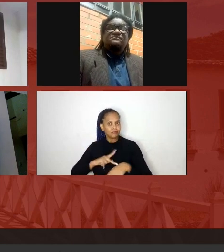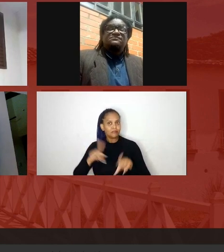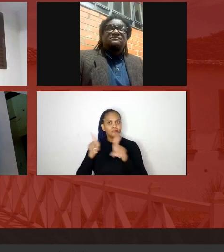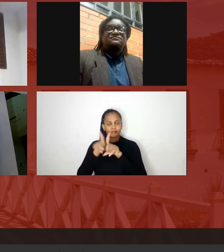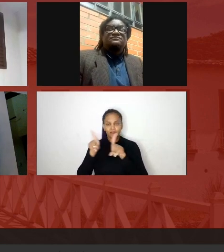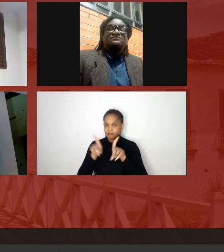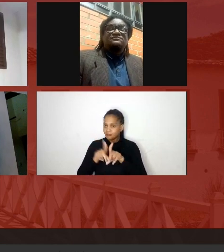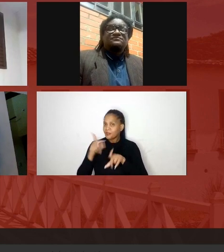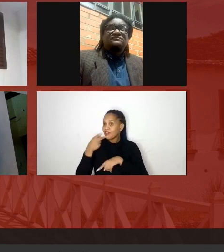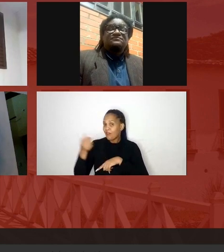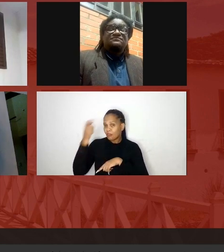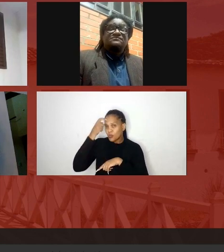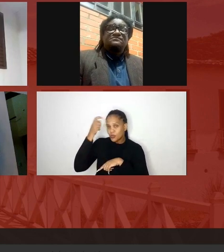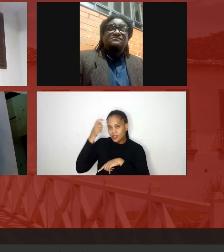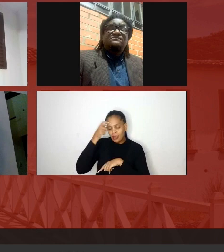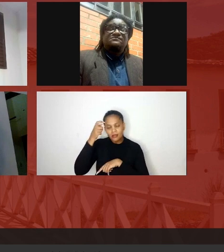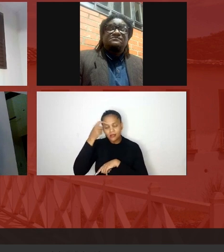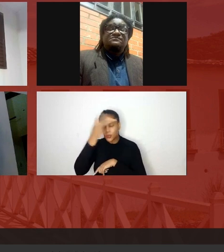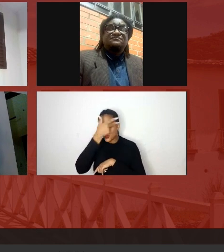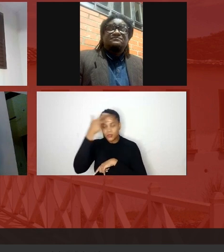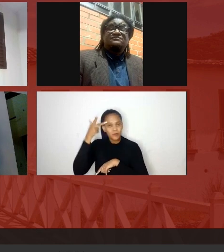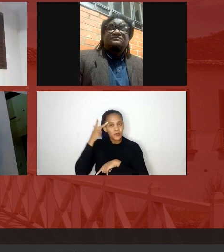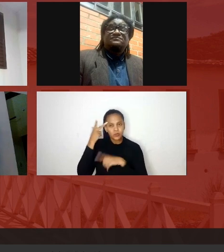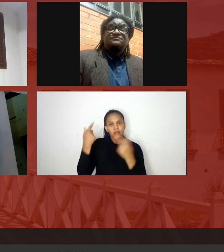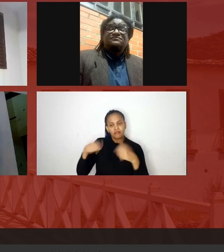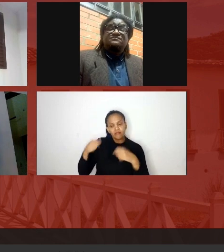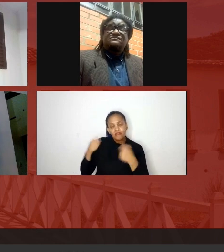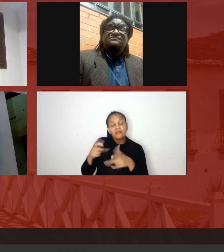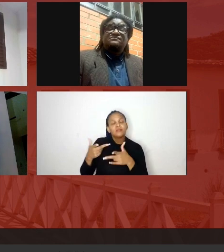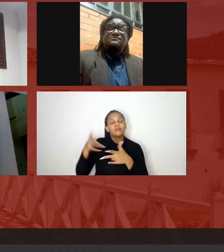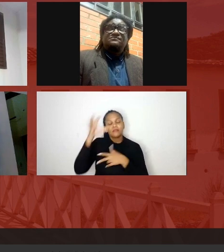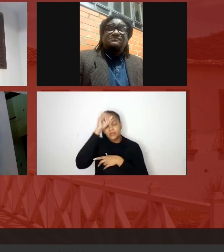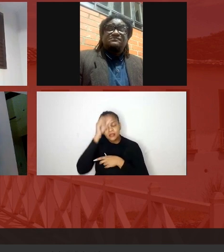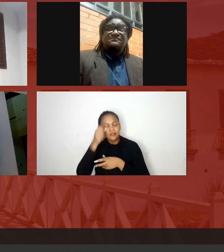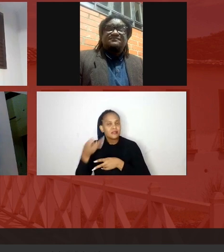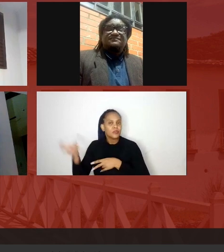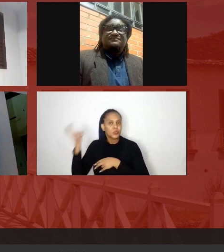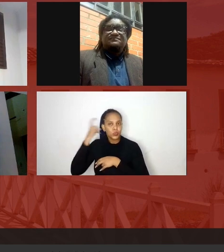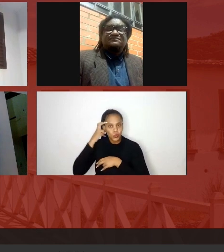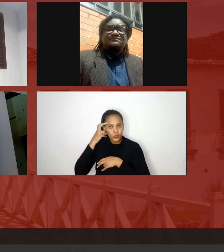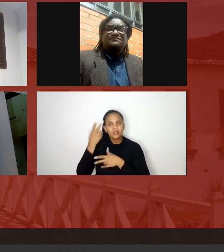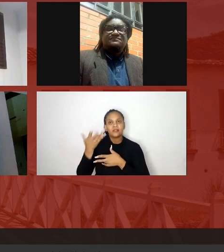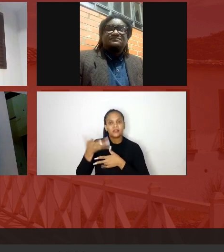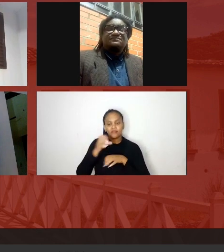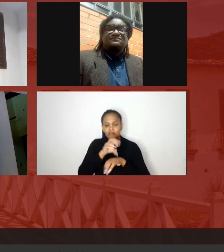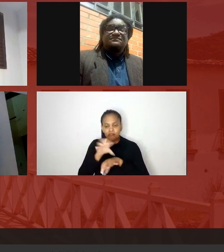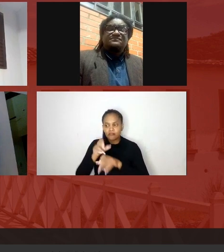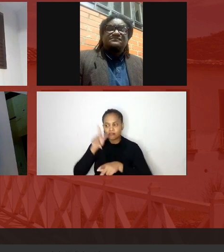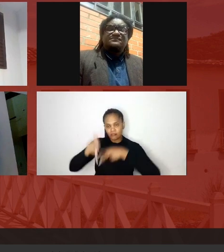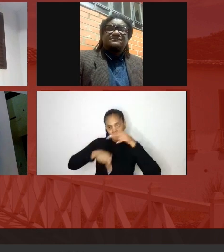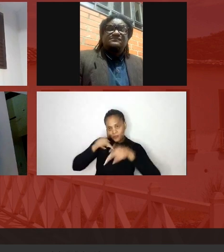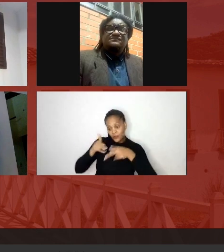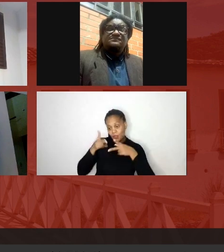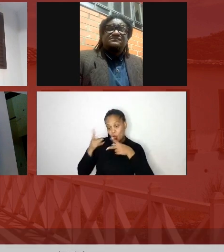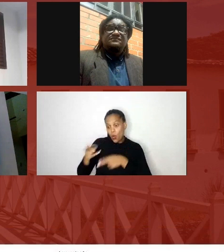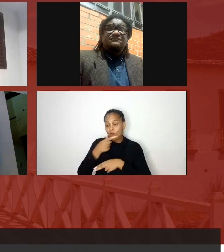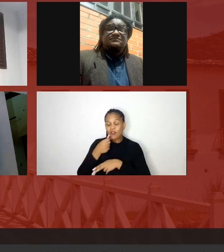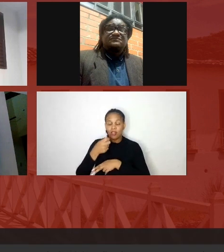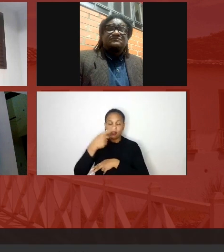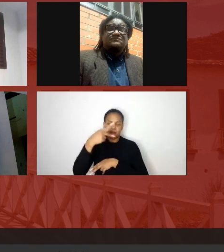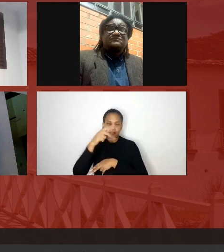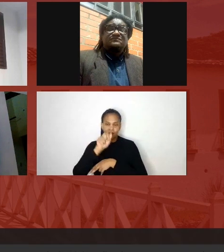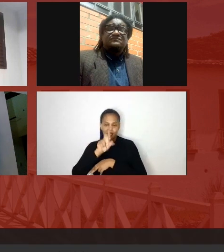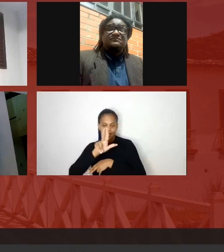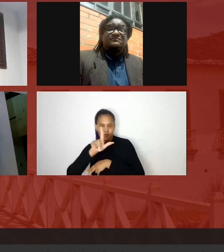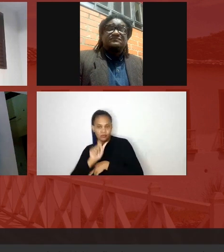consciência com os mais necessitados em culturas e educação popular como nos diz Paulo Freire o pessoal da campanha Contas